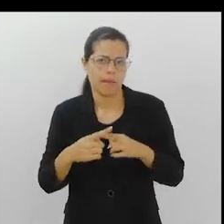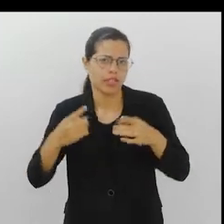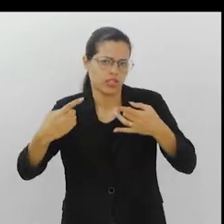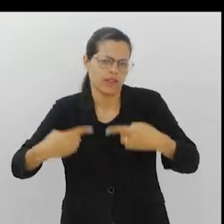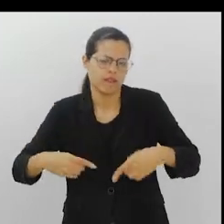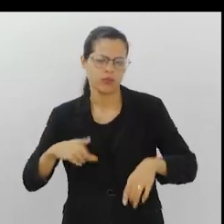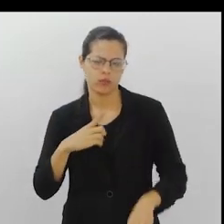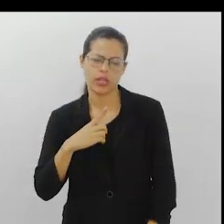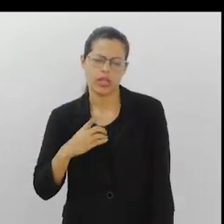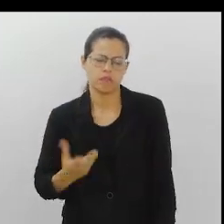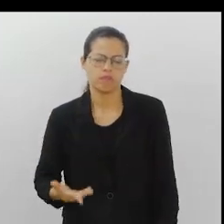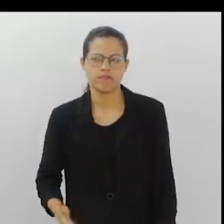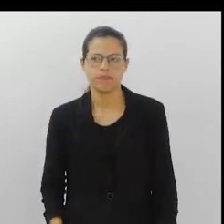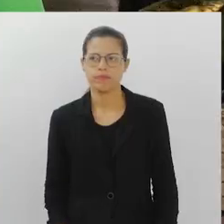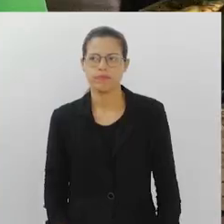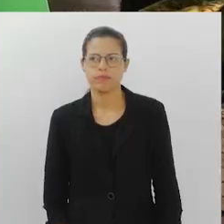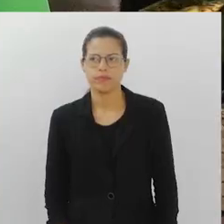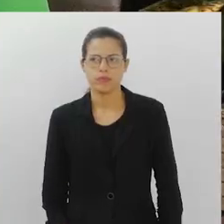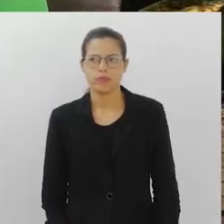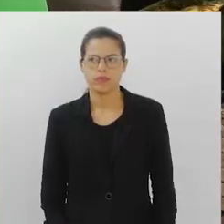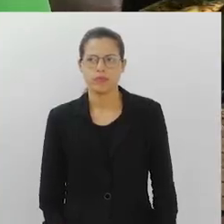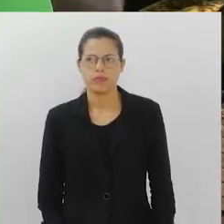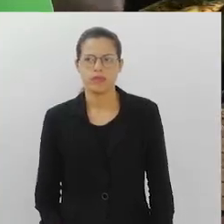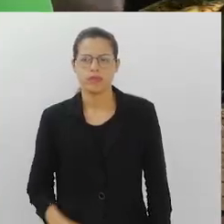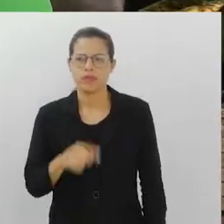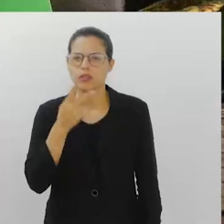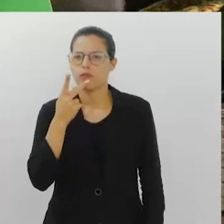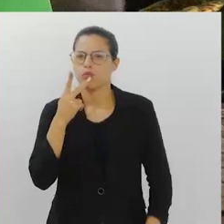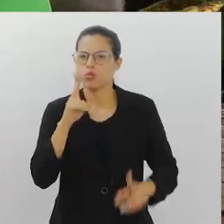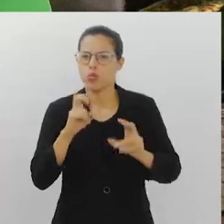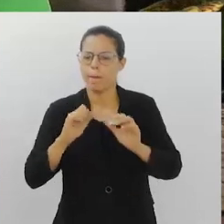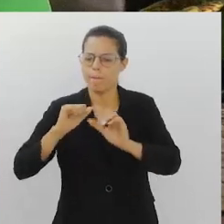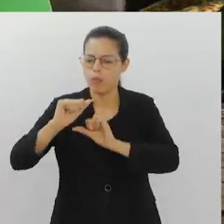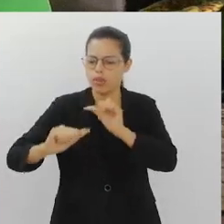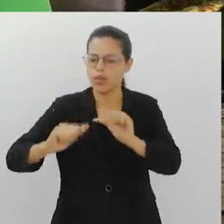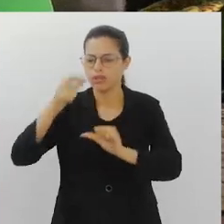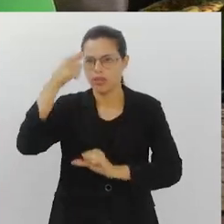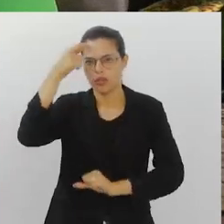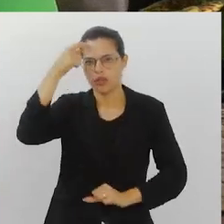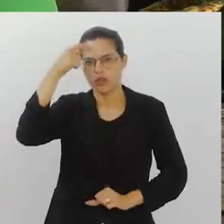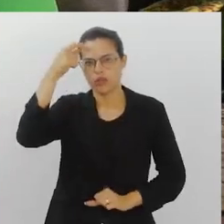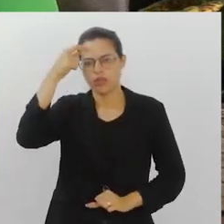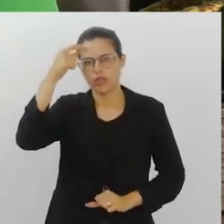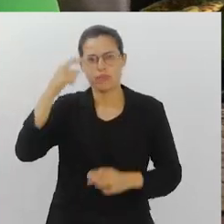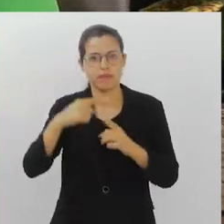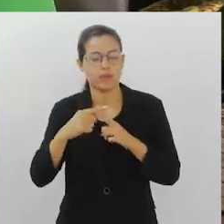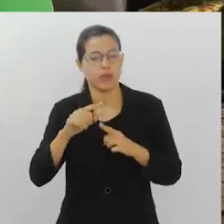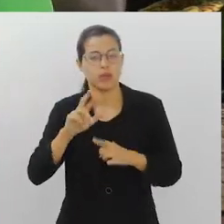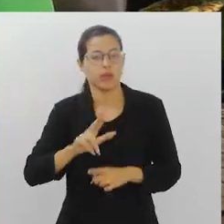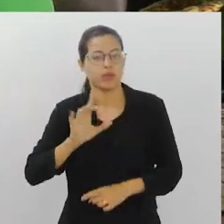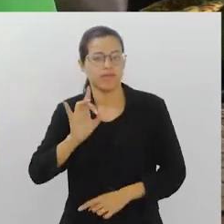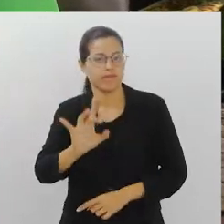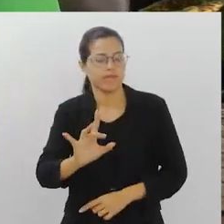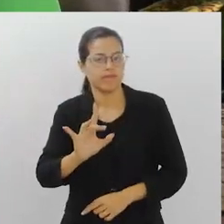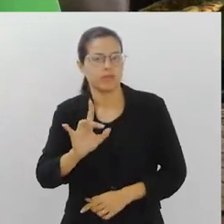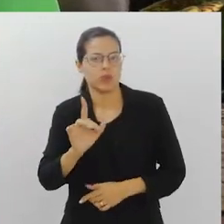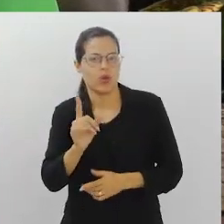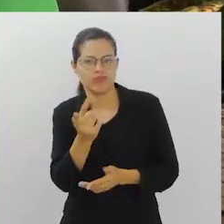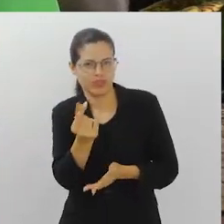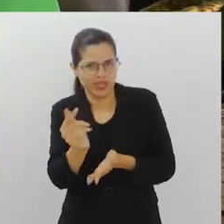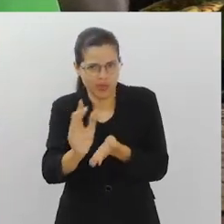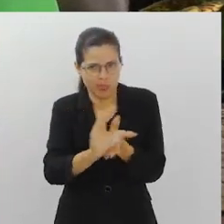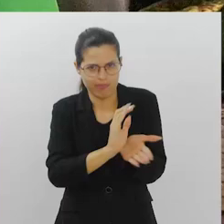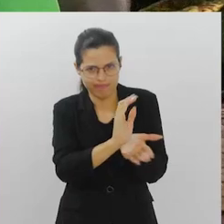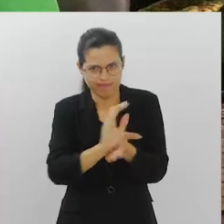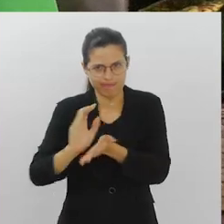desafios que elas também enfrentam. Você falou sobre essa questão da mudança da mentalidade, porque não é só a questão dos recursos, para todos